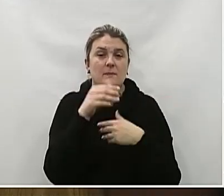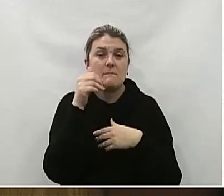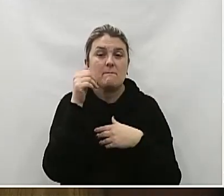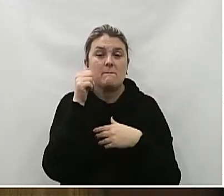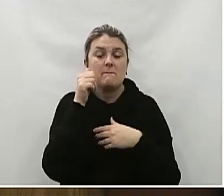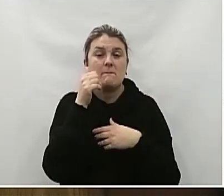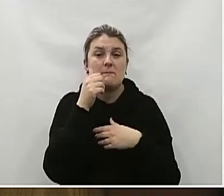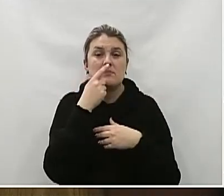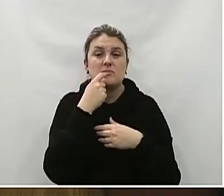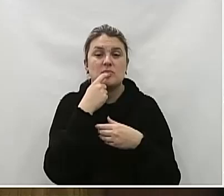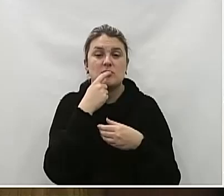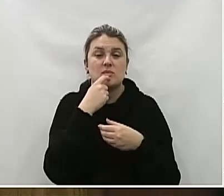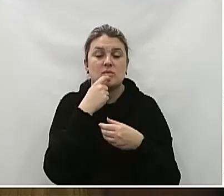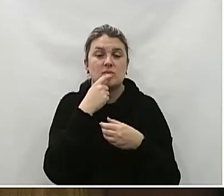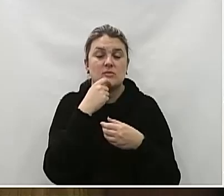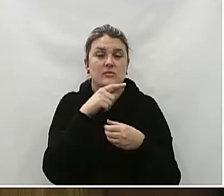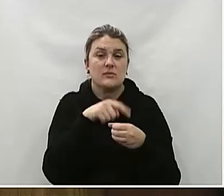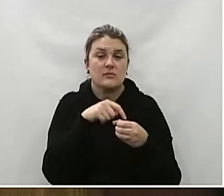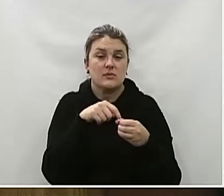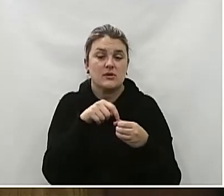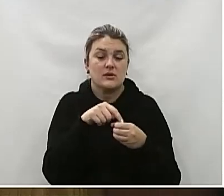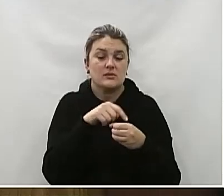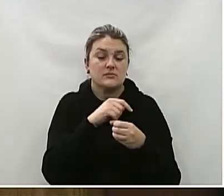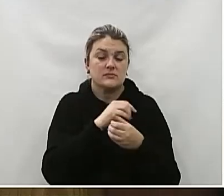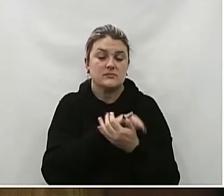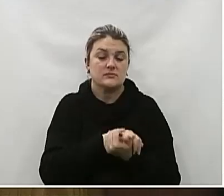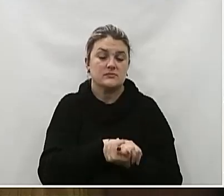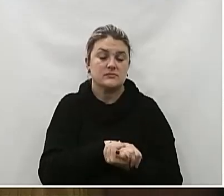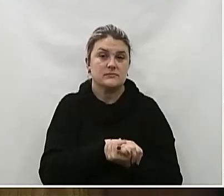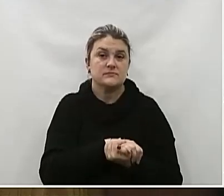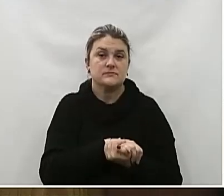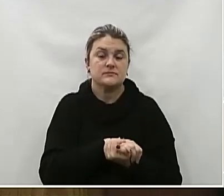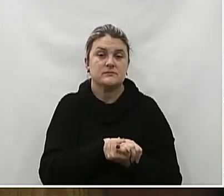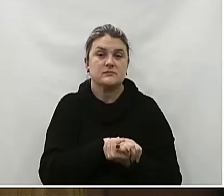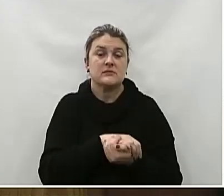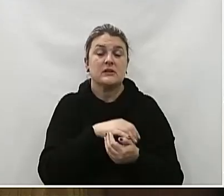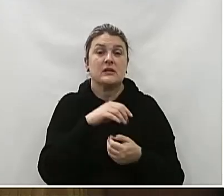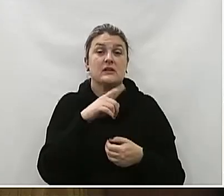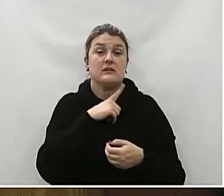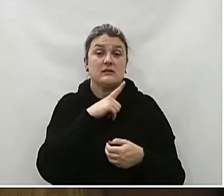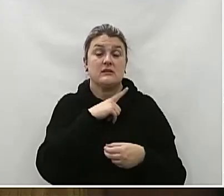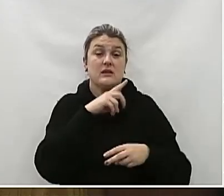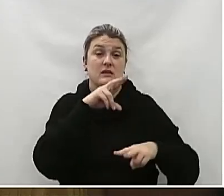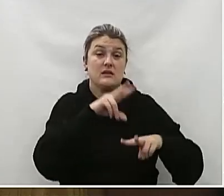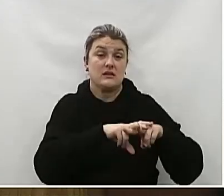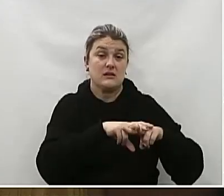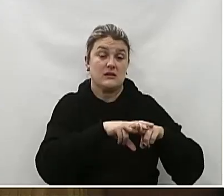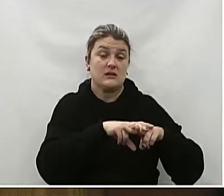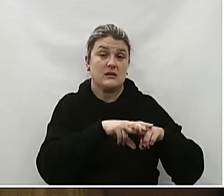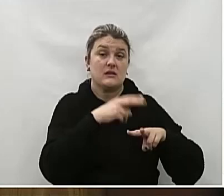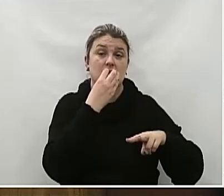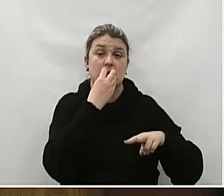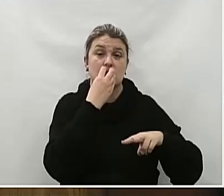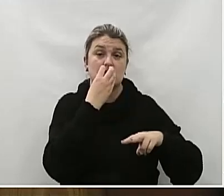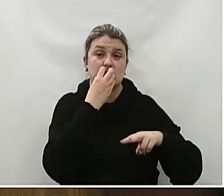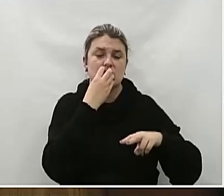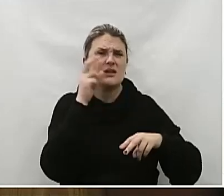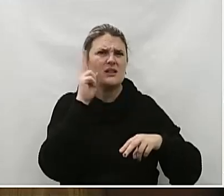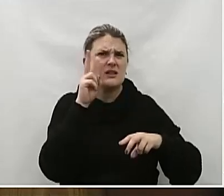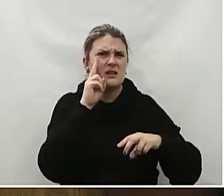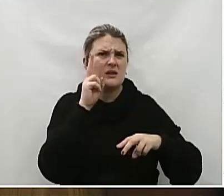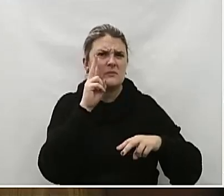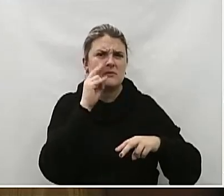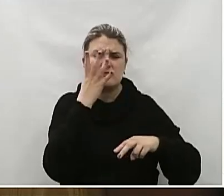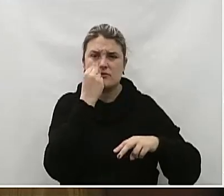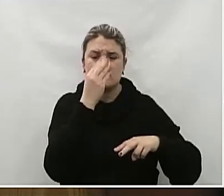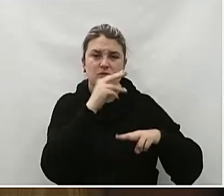dada continuidade As diligências Posteriormente A equipe do canil Do 27º Batalhão Da Polícia Militar Já no trevo Entre as rodovias BR